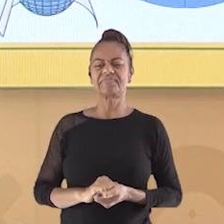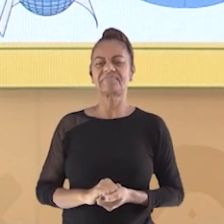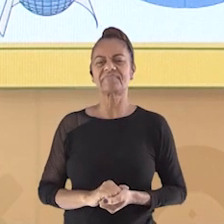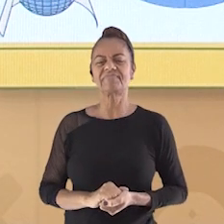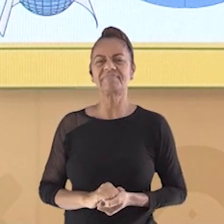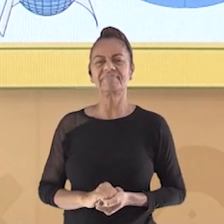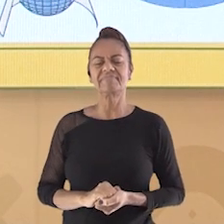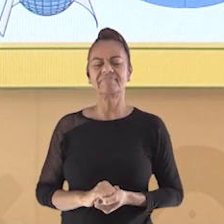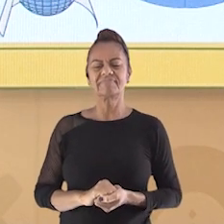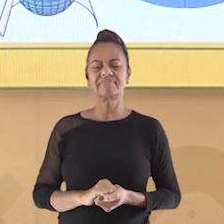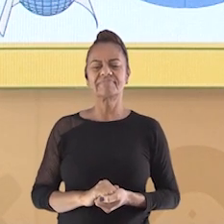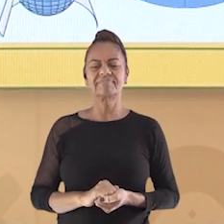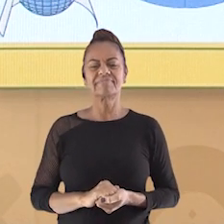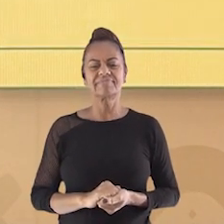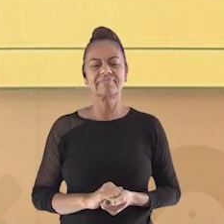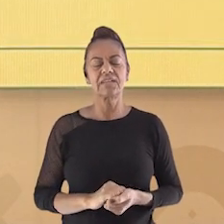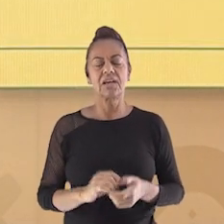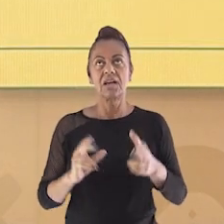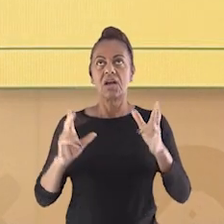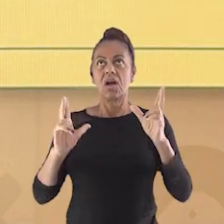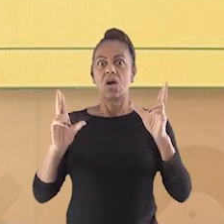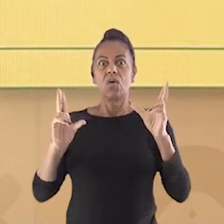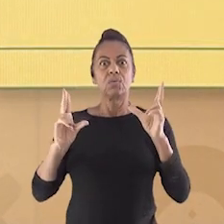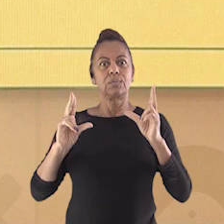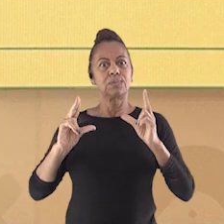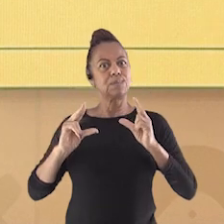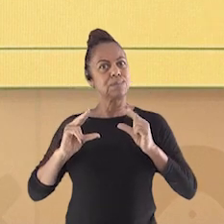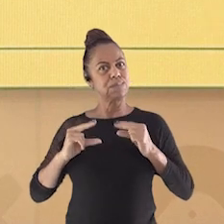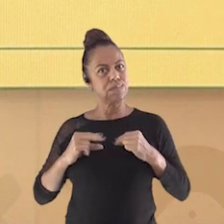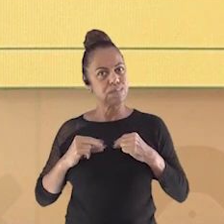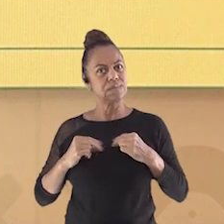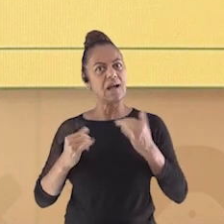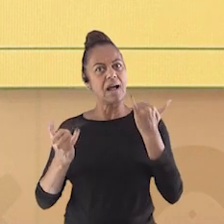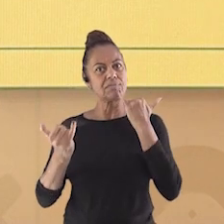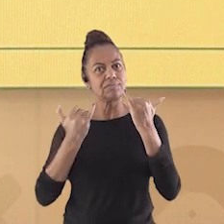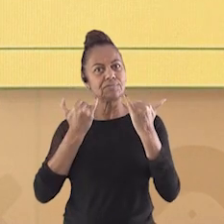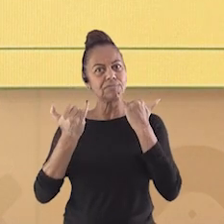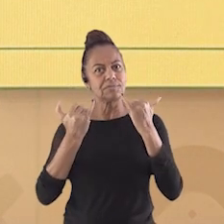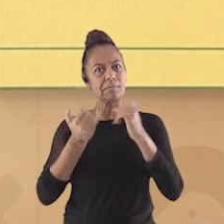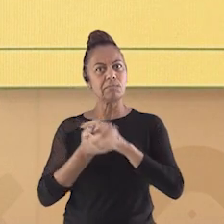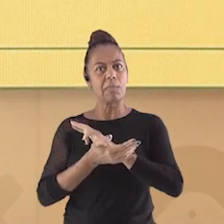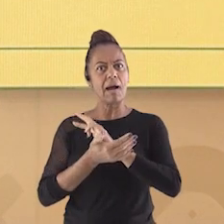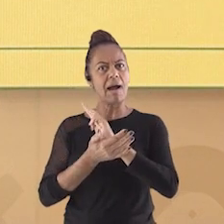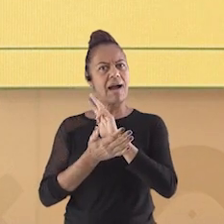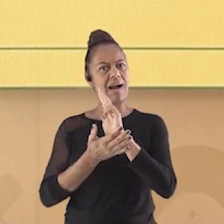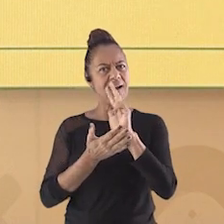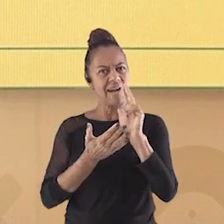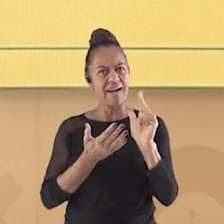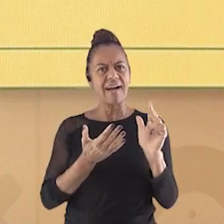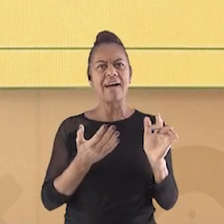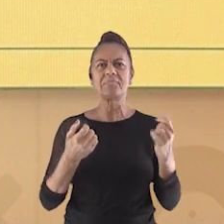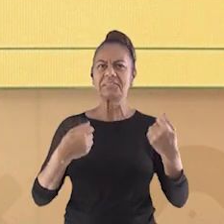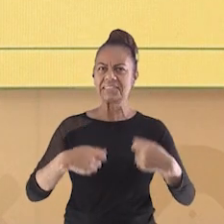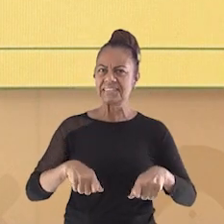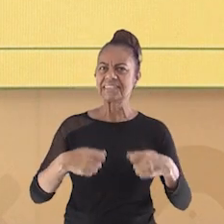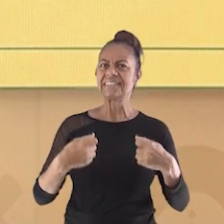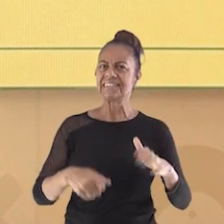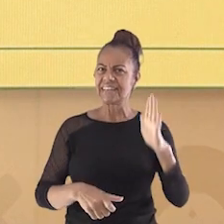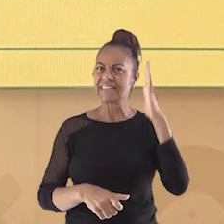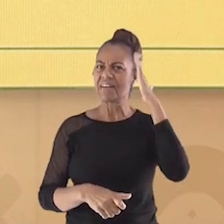esfera. Ufa! Muitas informações nós precisamos saber para construir um mapa, não é?